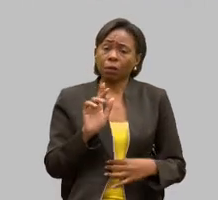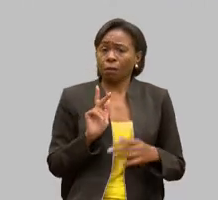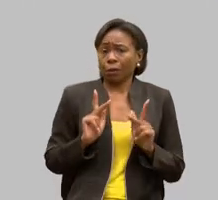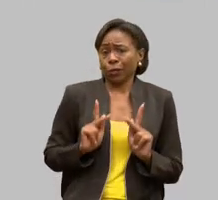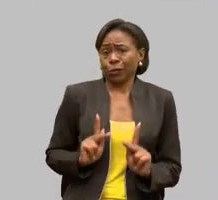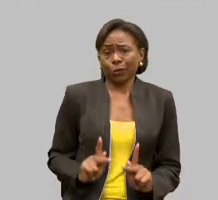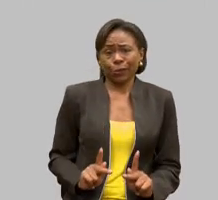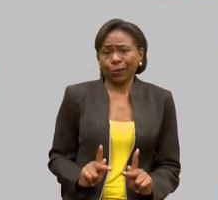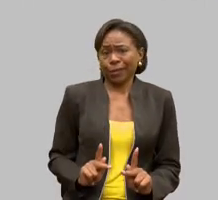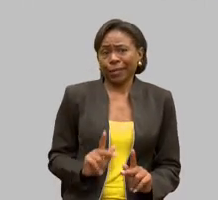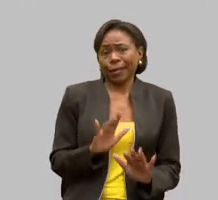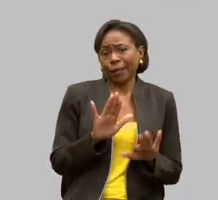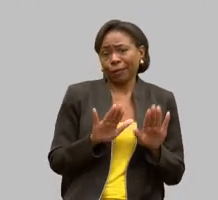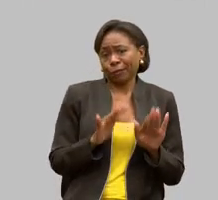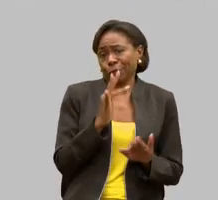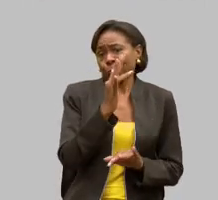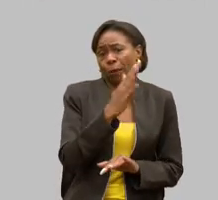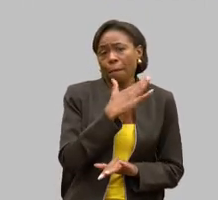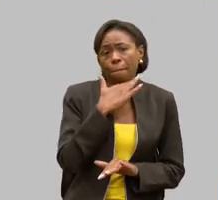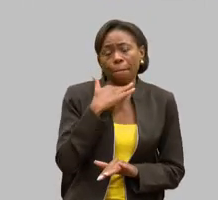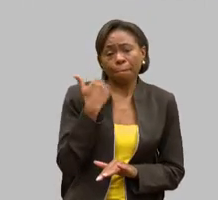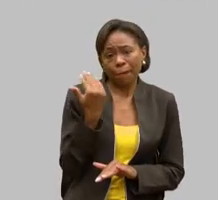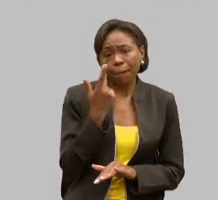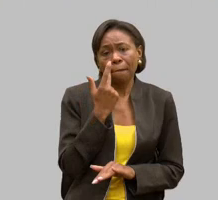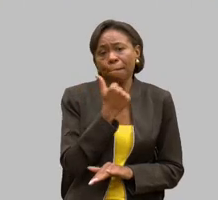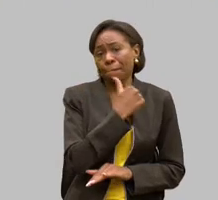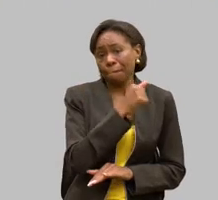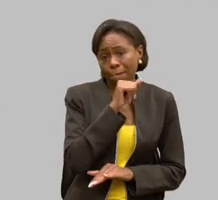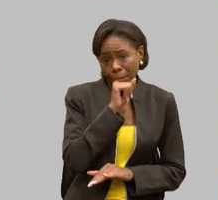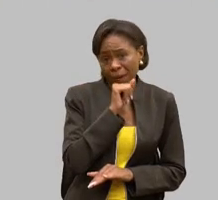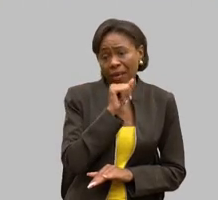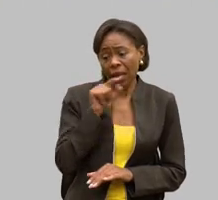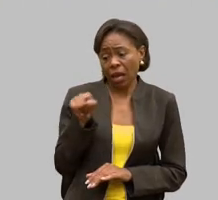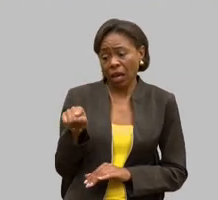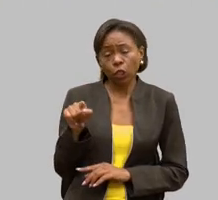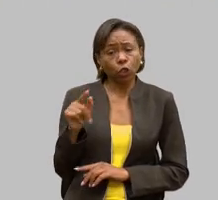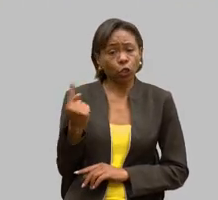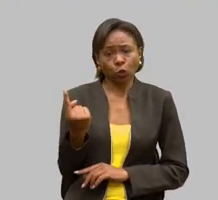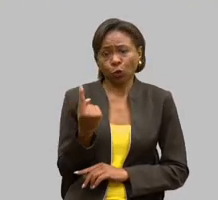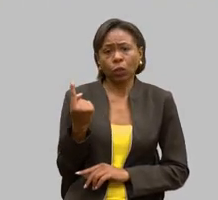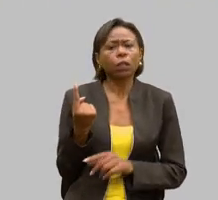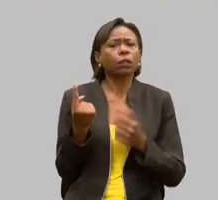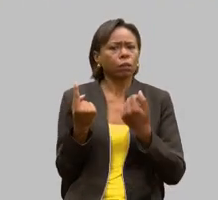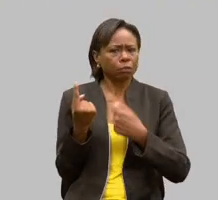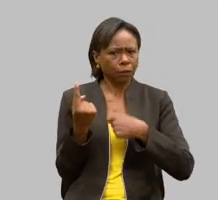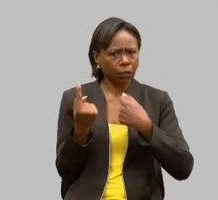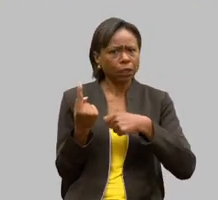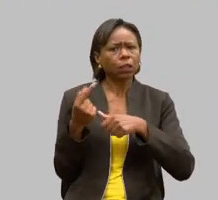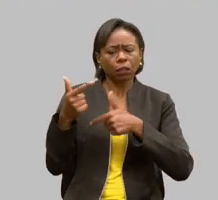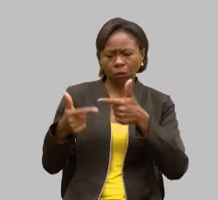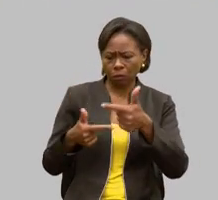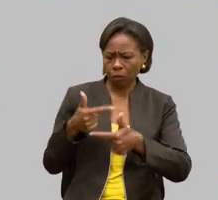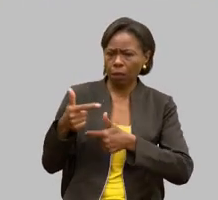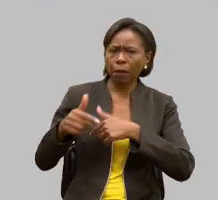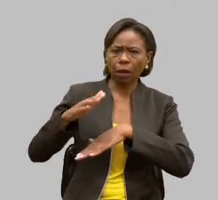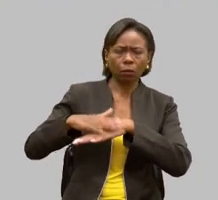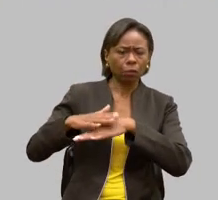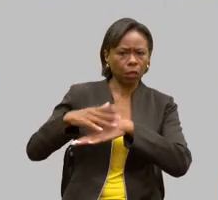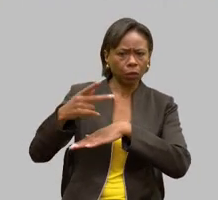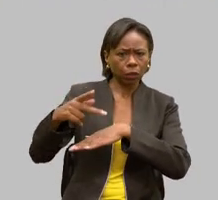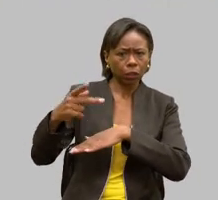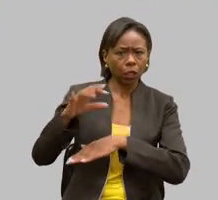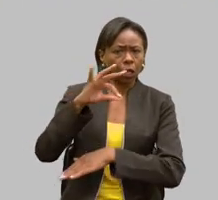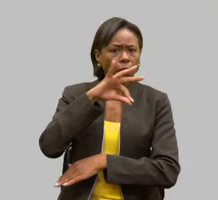pelo resto da vida. Então, precisam ter o seu trabalho, porque ali ela teria dignidade. Tem salário,